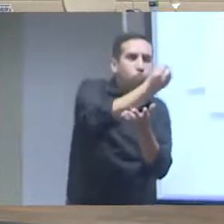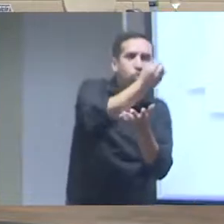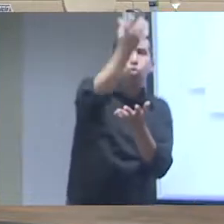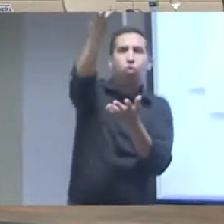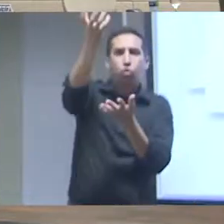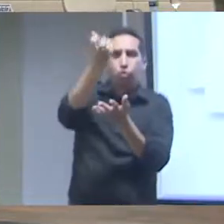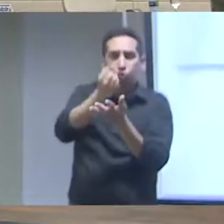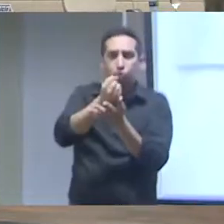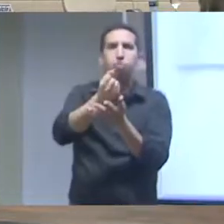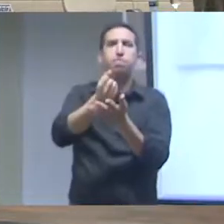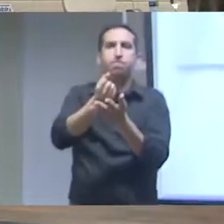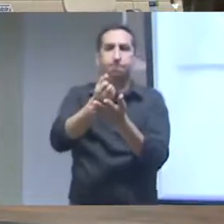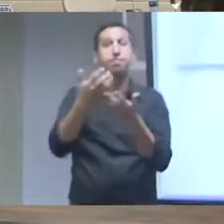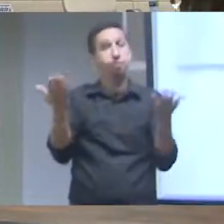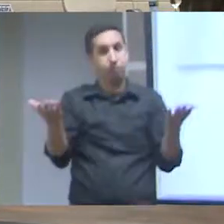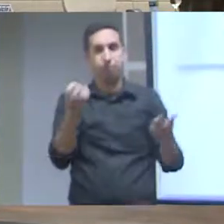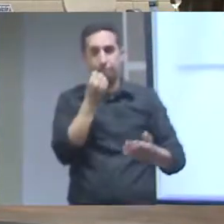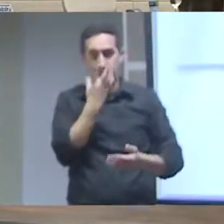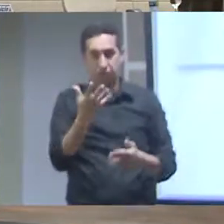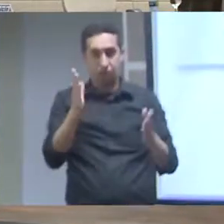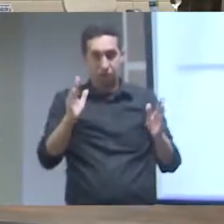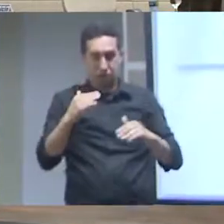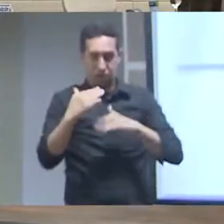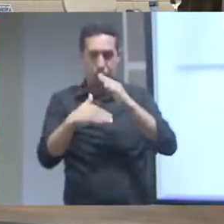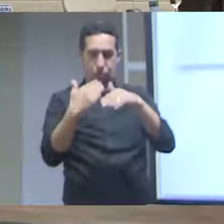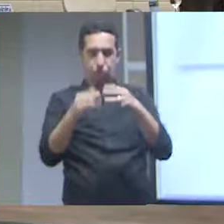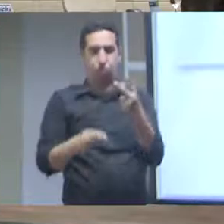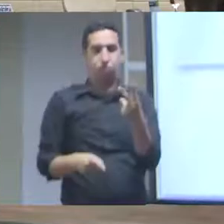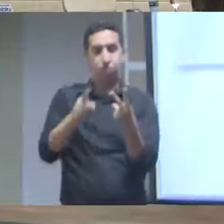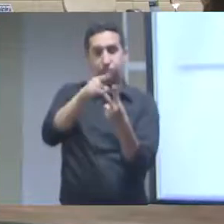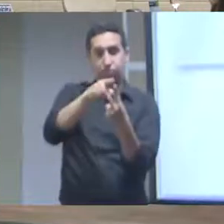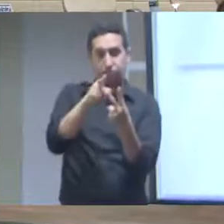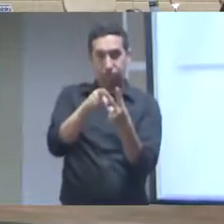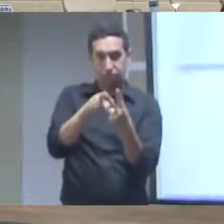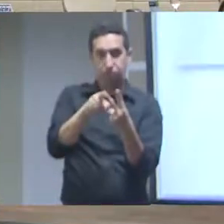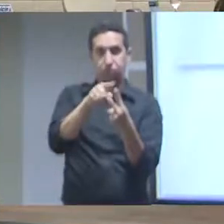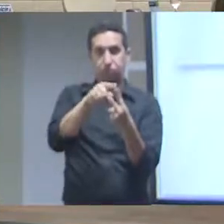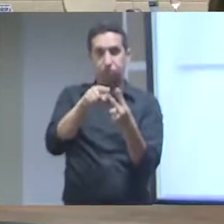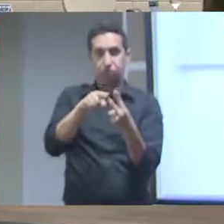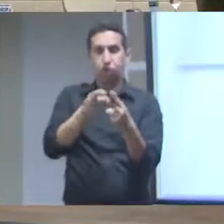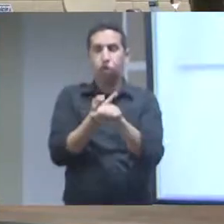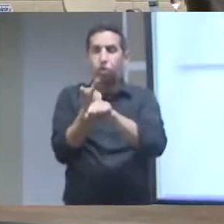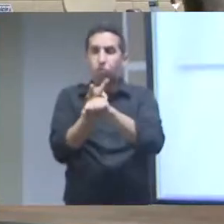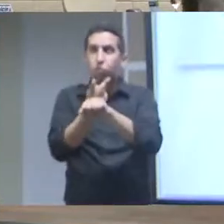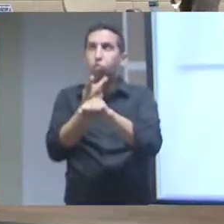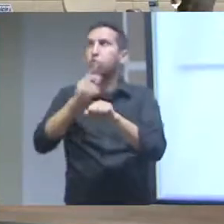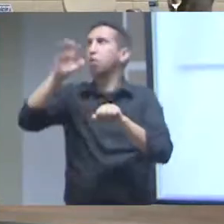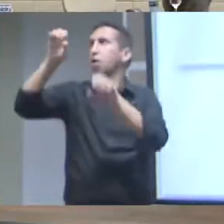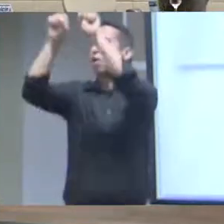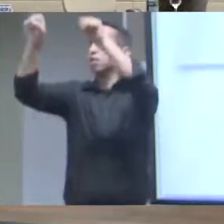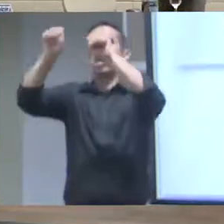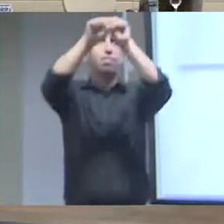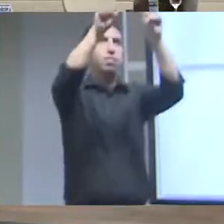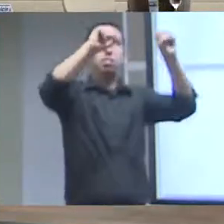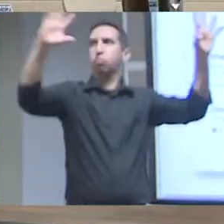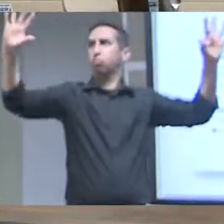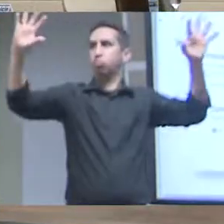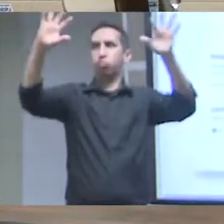os bolsistas foram embora e essa aí está parada um pouquinho só para finalizar nós estamos tão